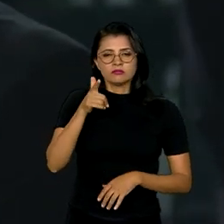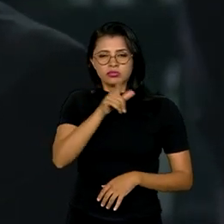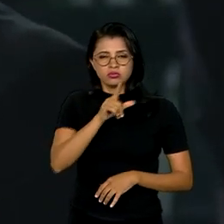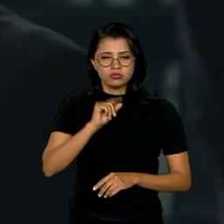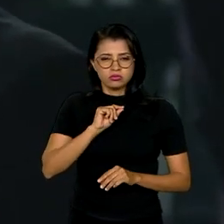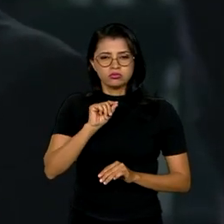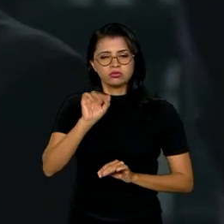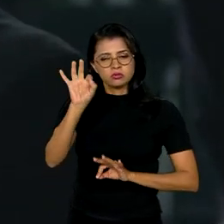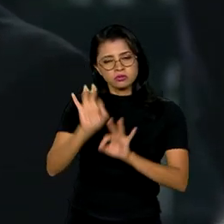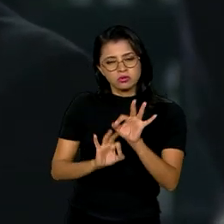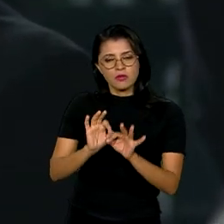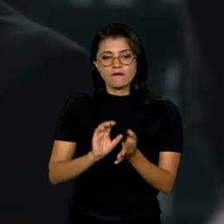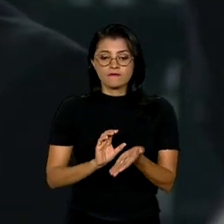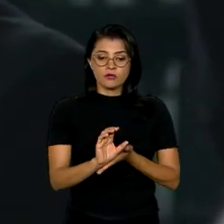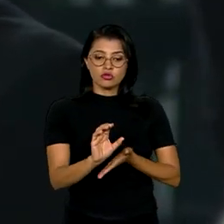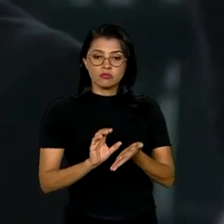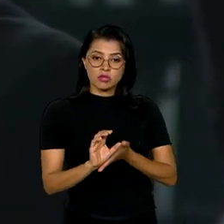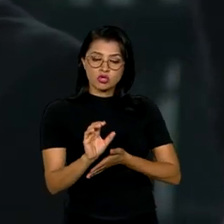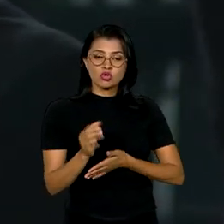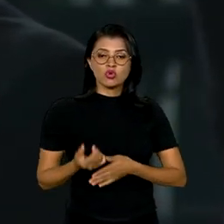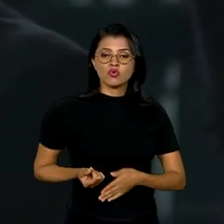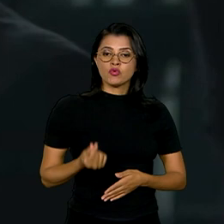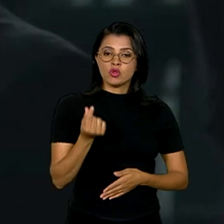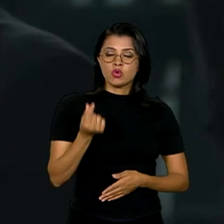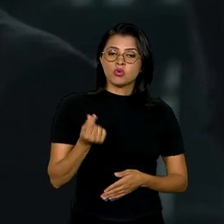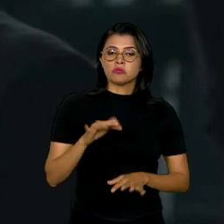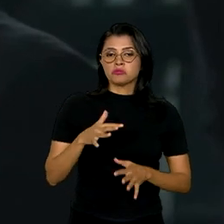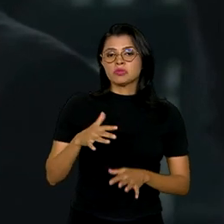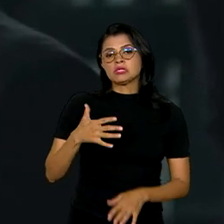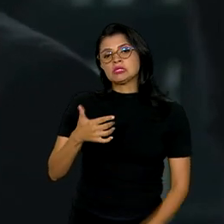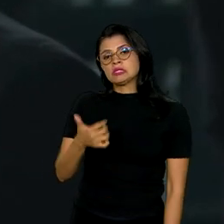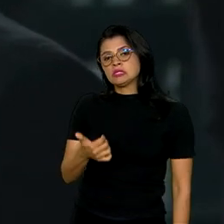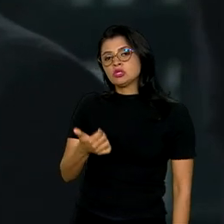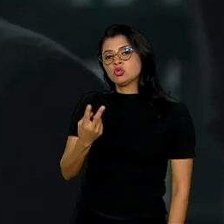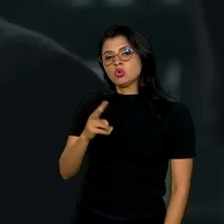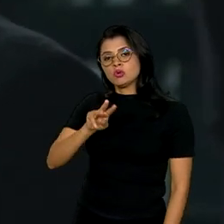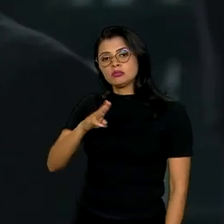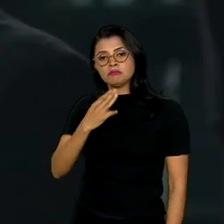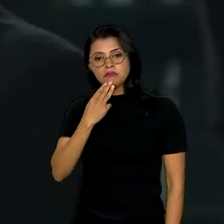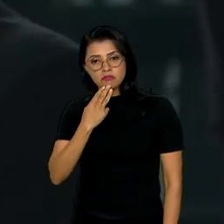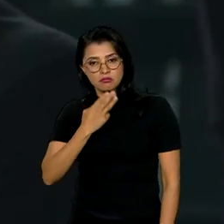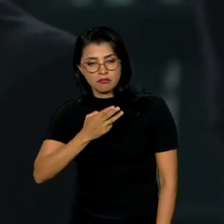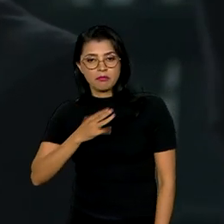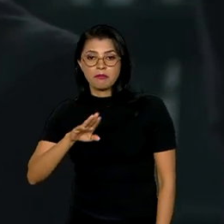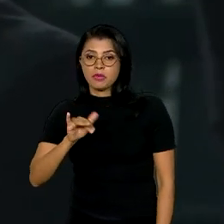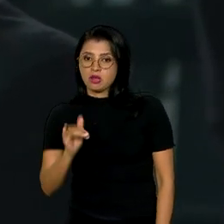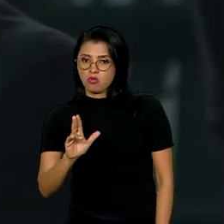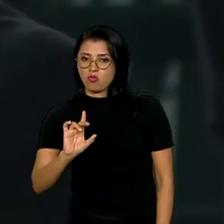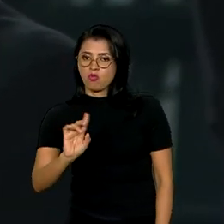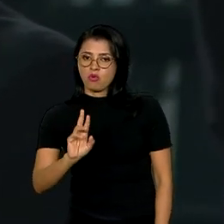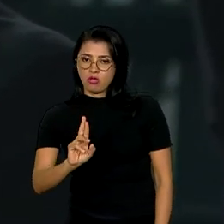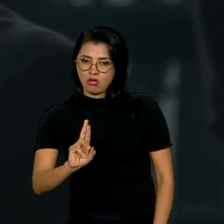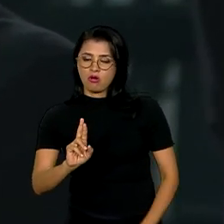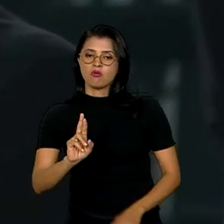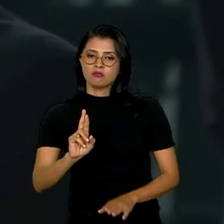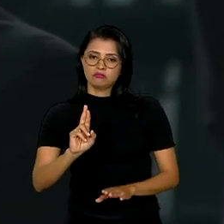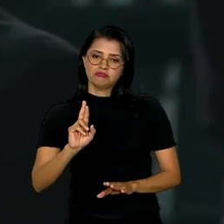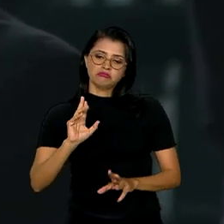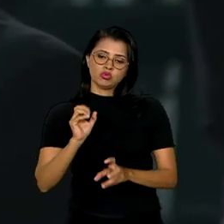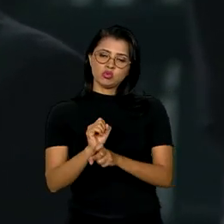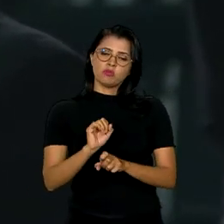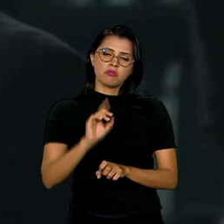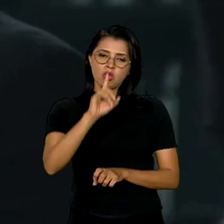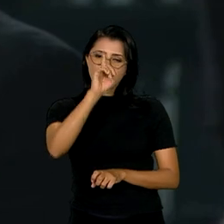um investimento de cerca de 2 bilhões de reais, da ordem de